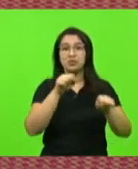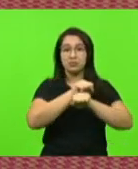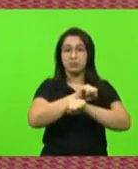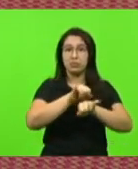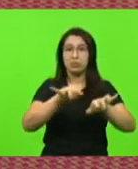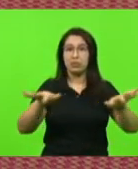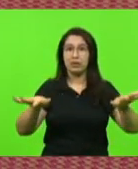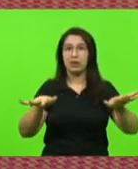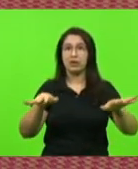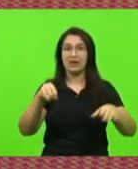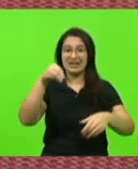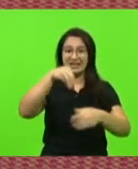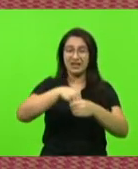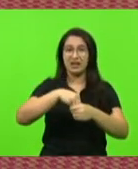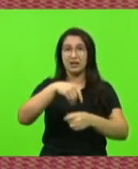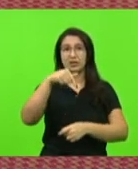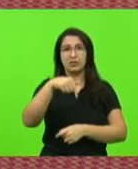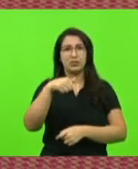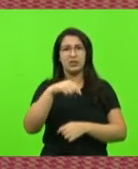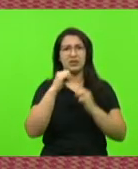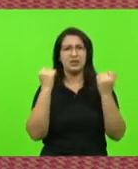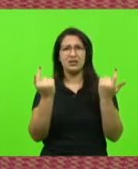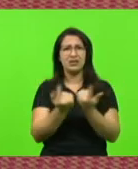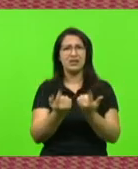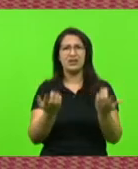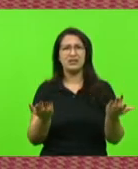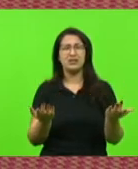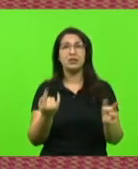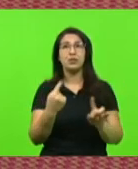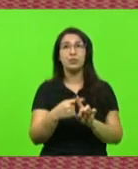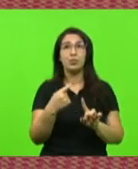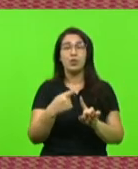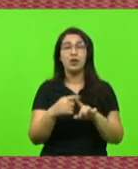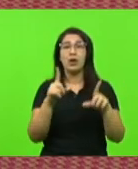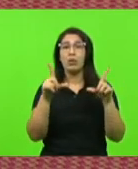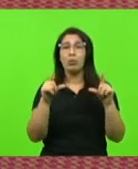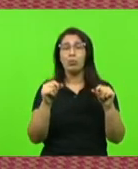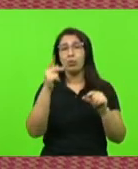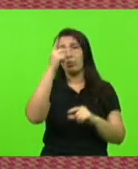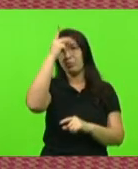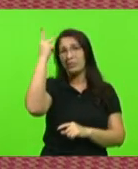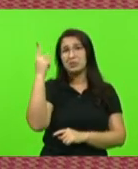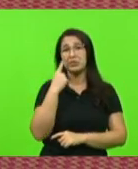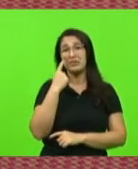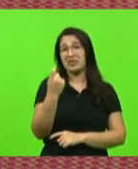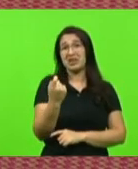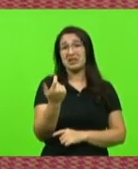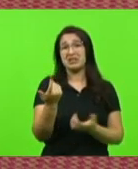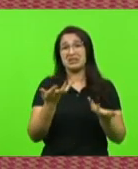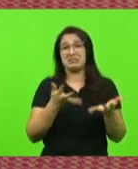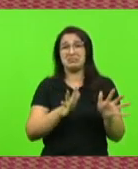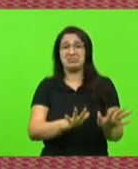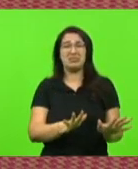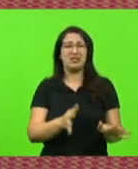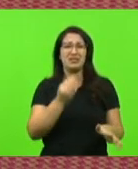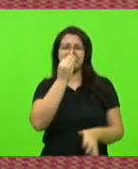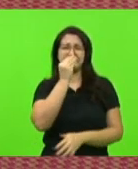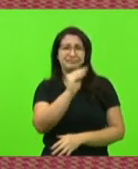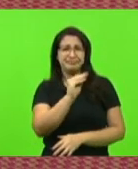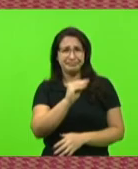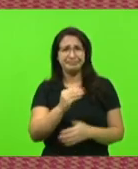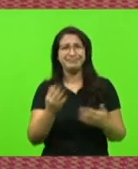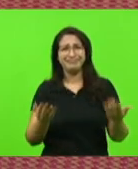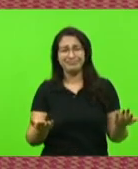enclausurado esse discurso aqui dentro desse vidro? Porque há pouquíssimas pessoas interessam isso aí. Para vocês terem uma ideia,